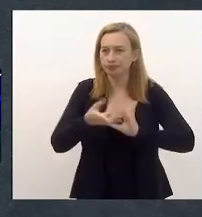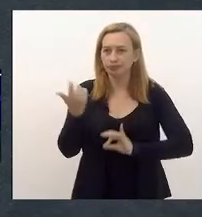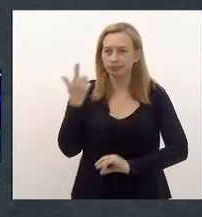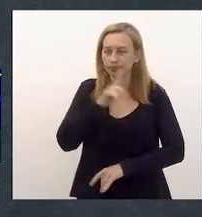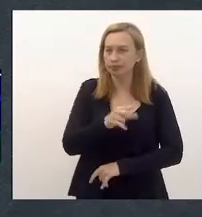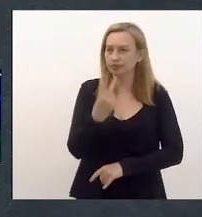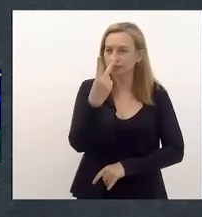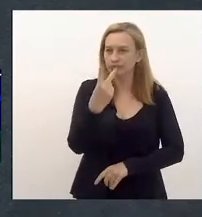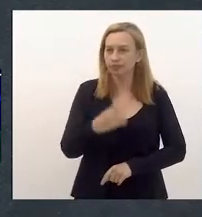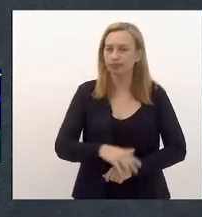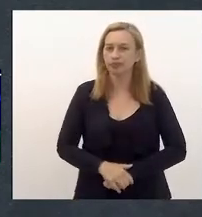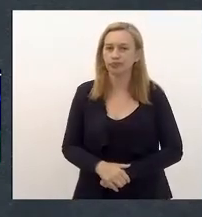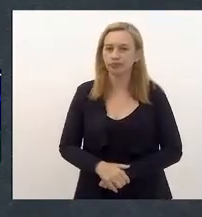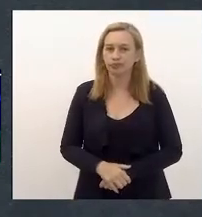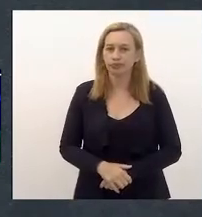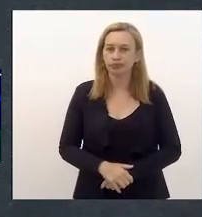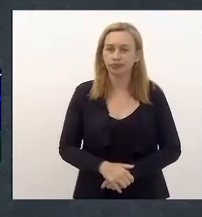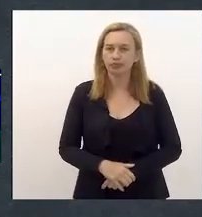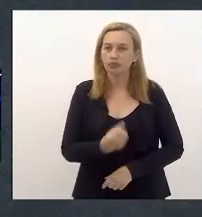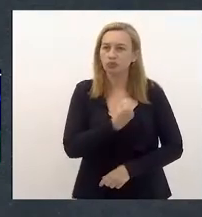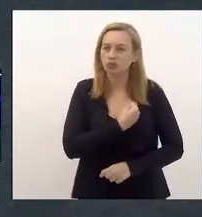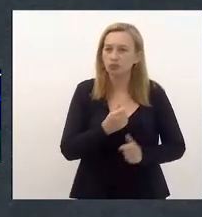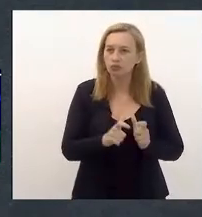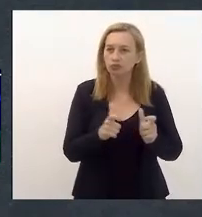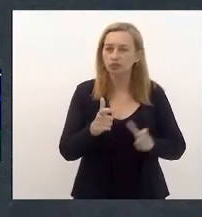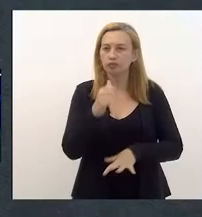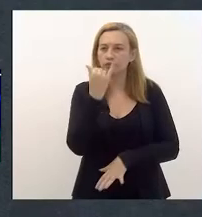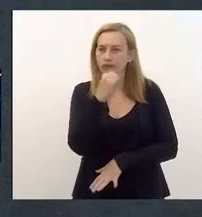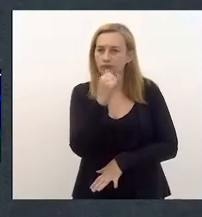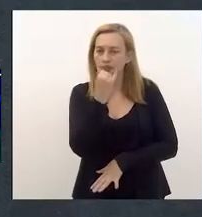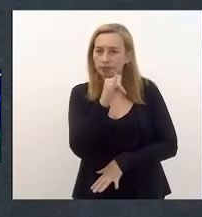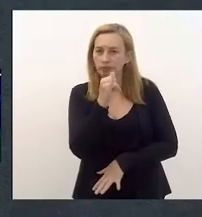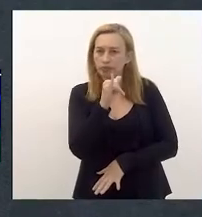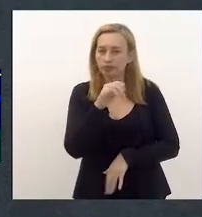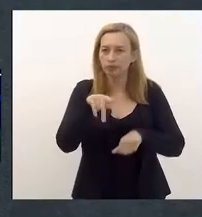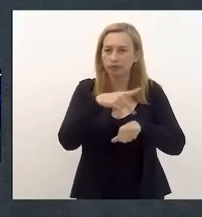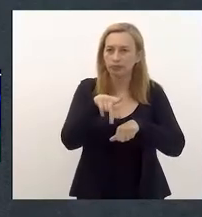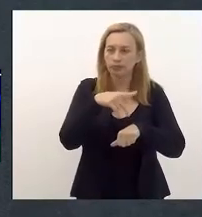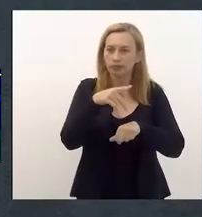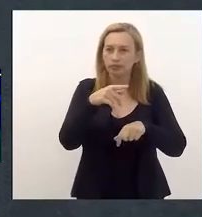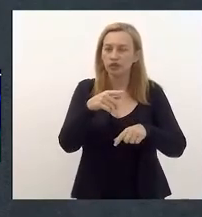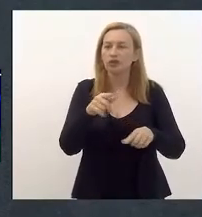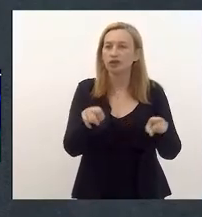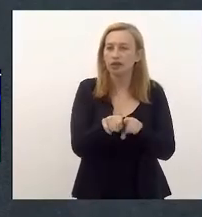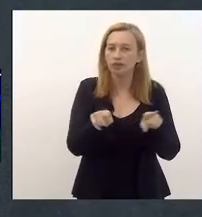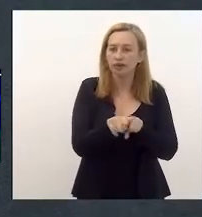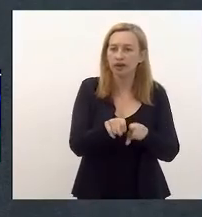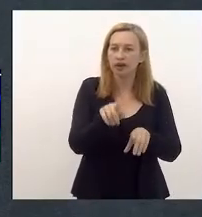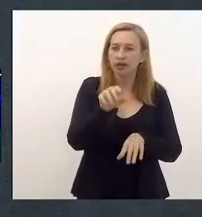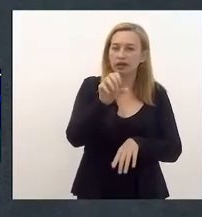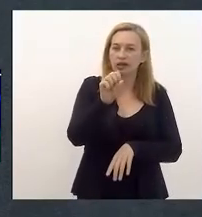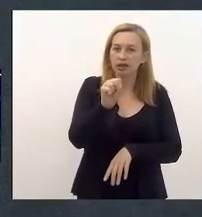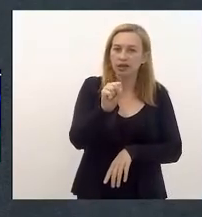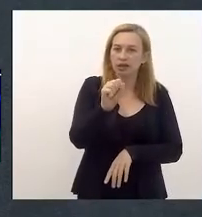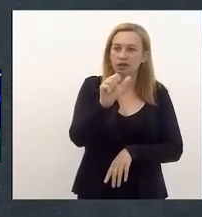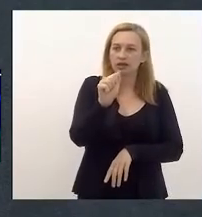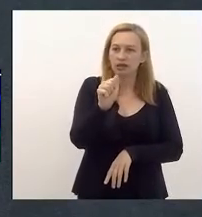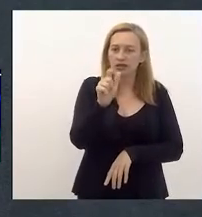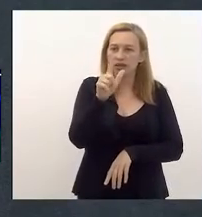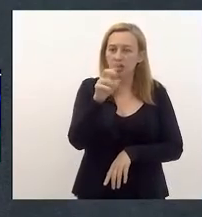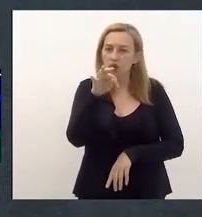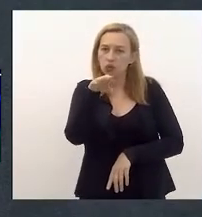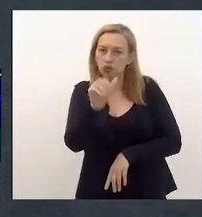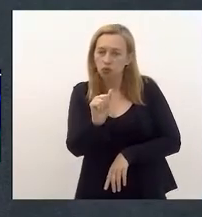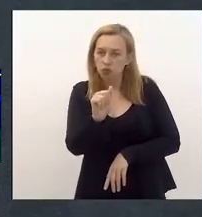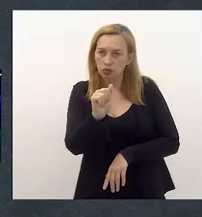Olimpíadas, bateu o recorde na Itália em salto em altura, pulando um muro